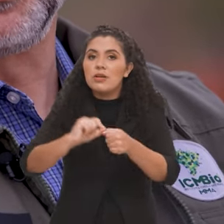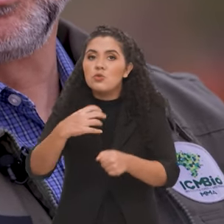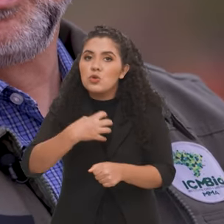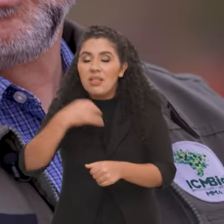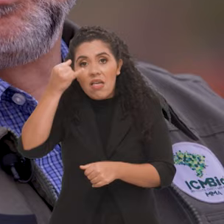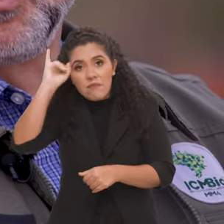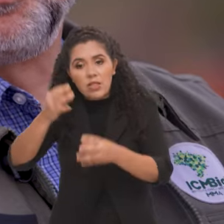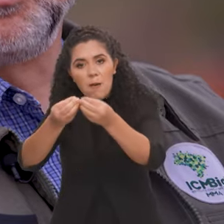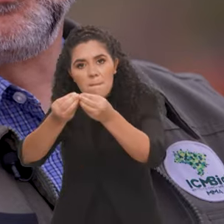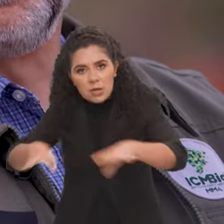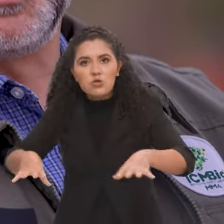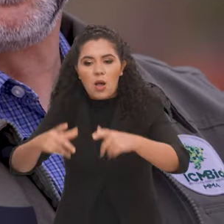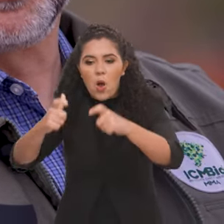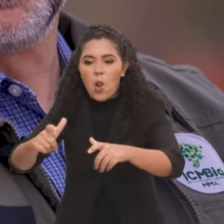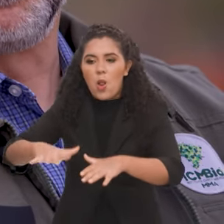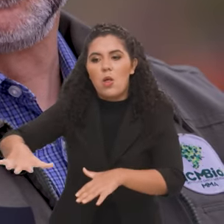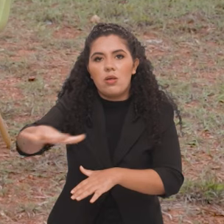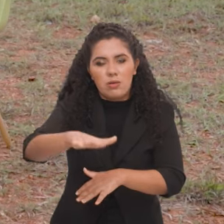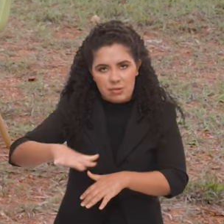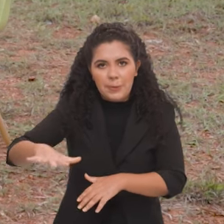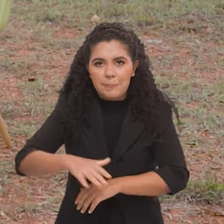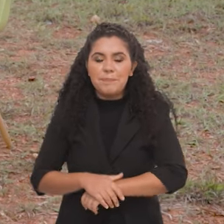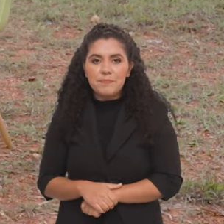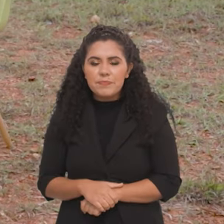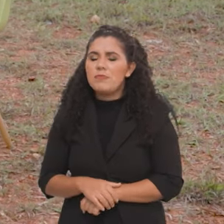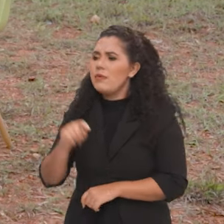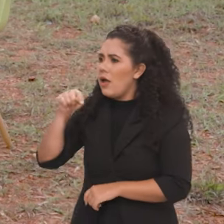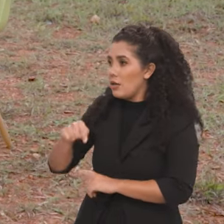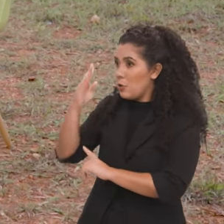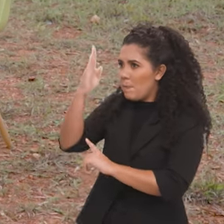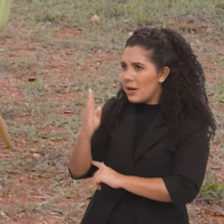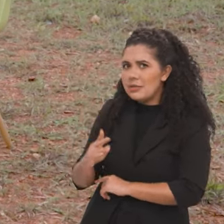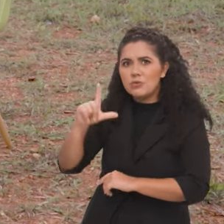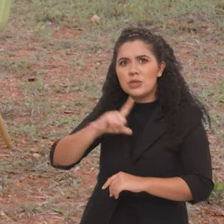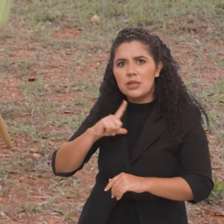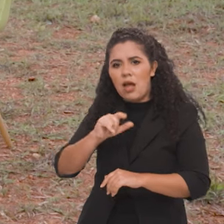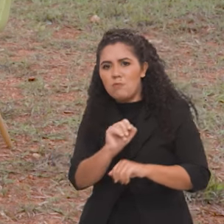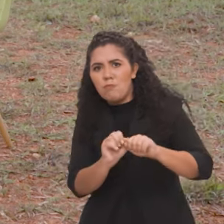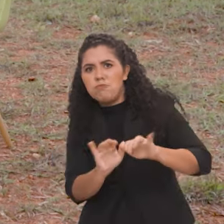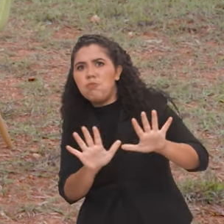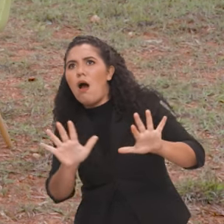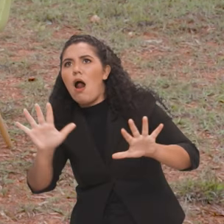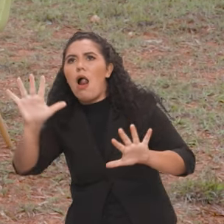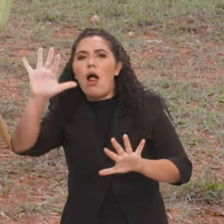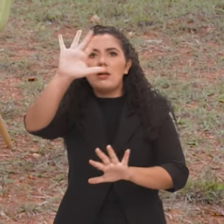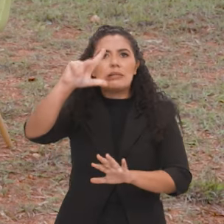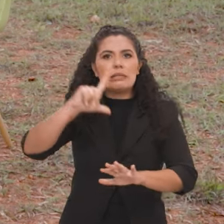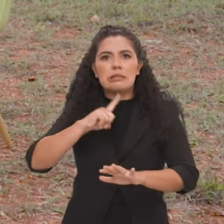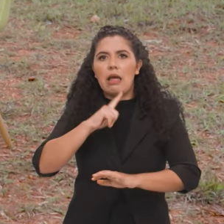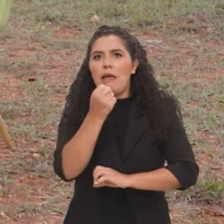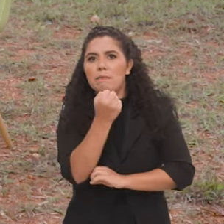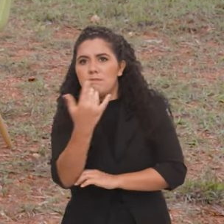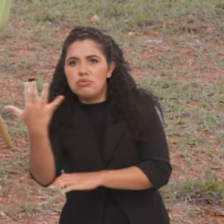prejudique o próprio ambiente natural, né? E o Brasil, com essa dimensão continental, tem parques e unidades de